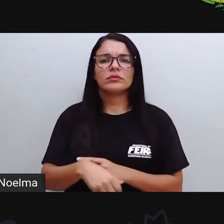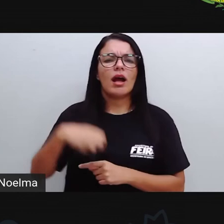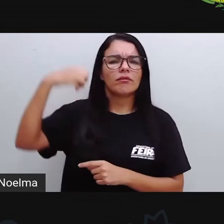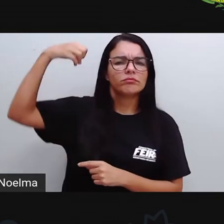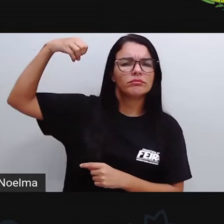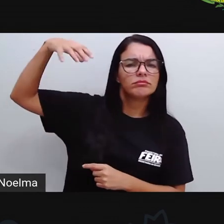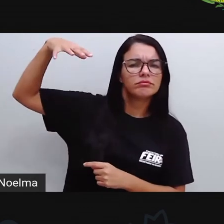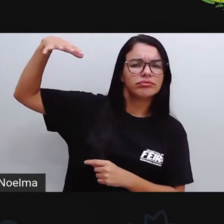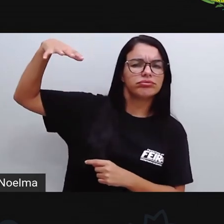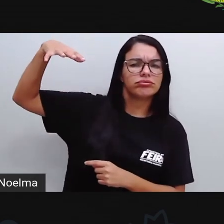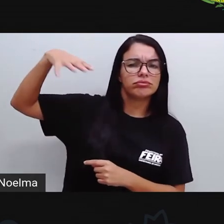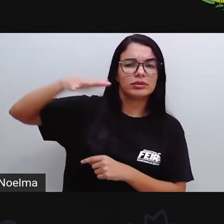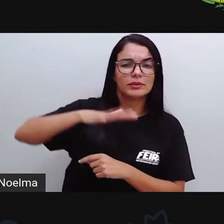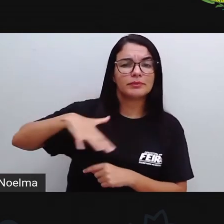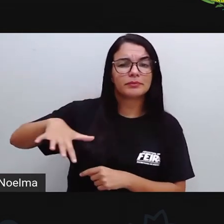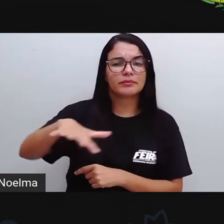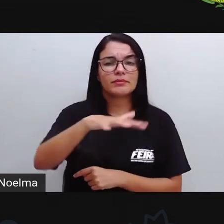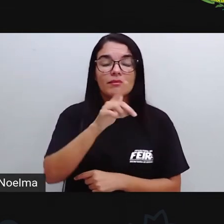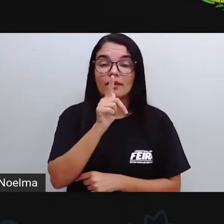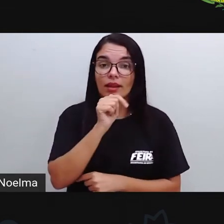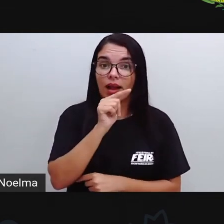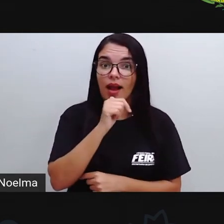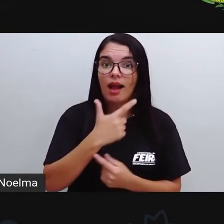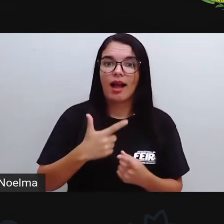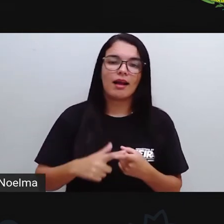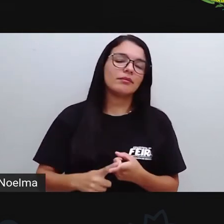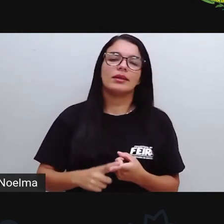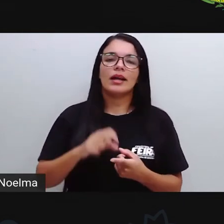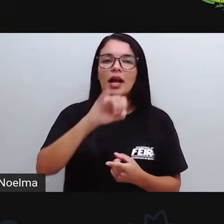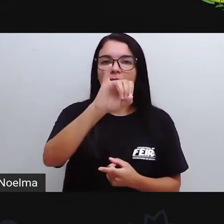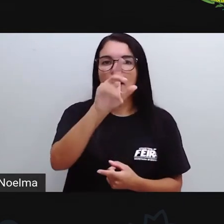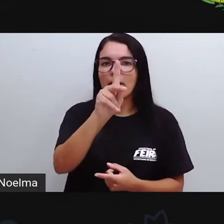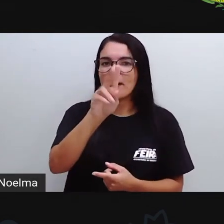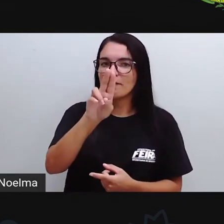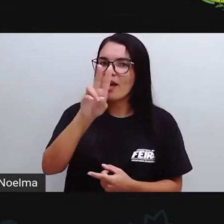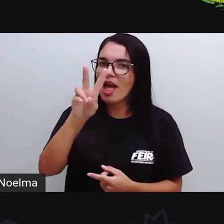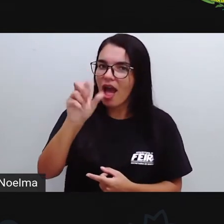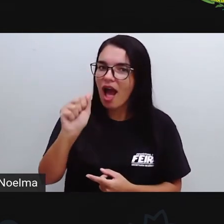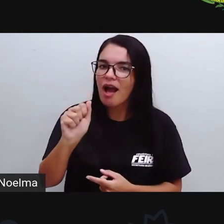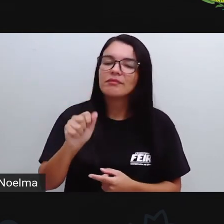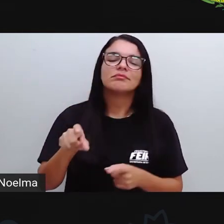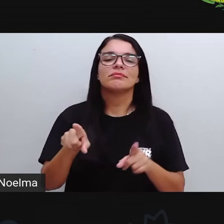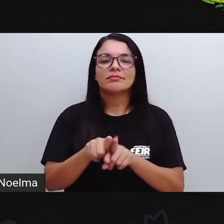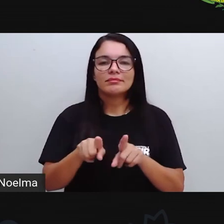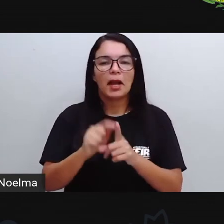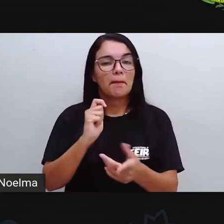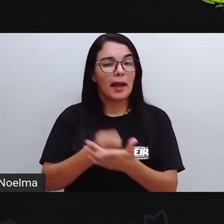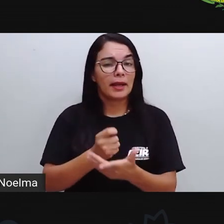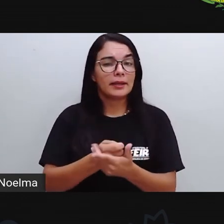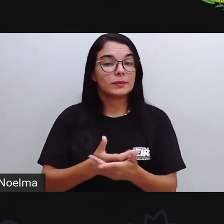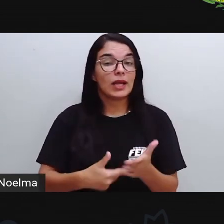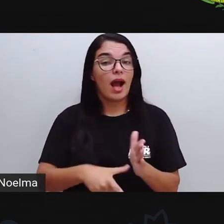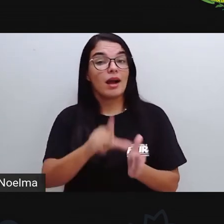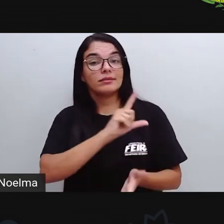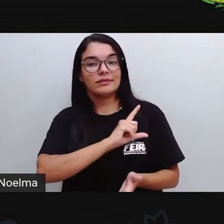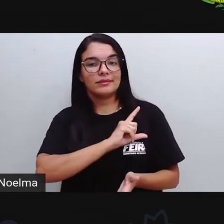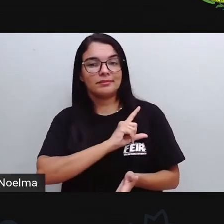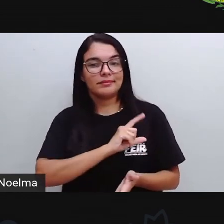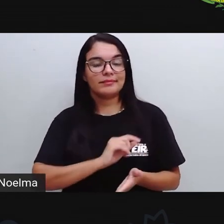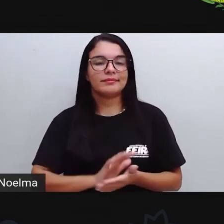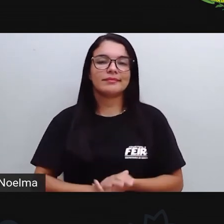Pública De água De distribuição De água Nós pagamos Por esse serviço Porém